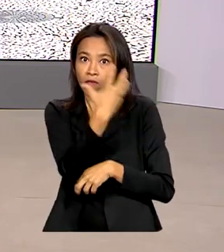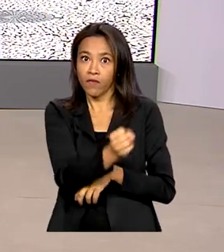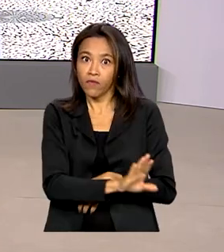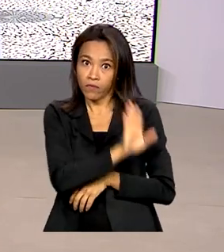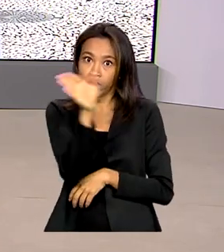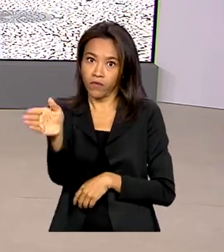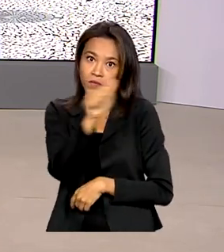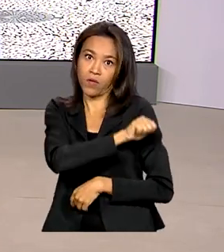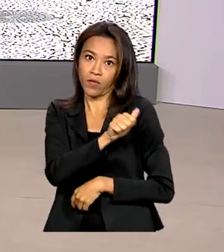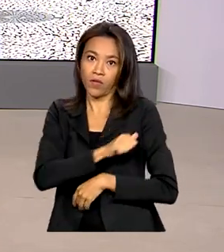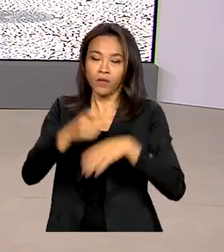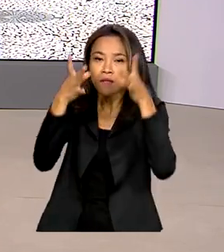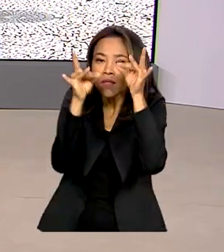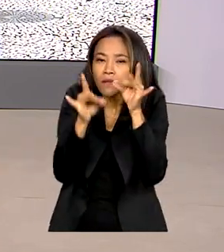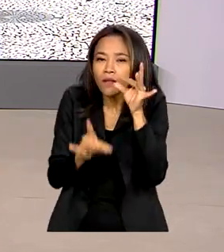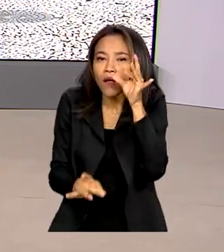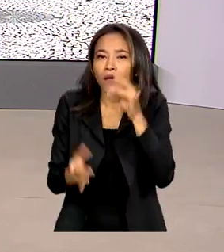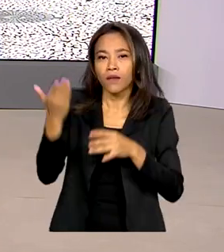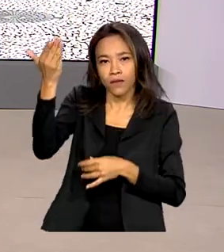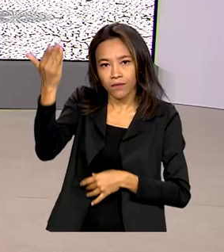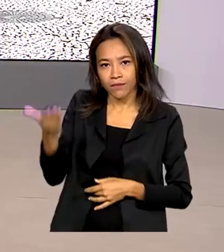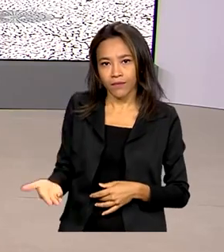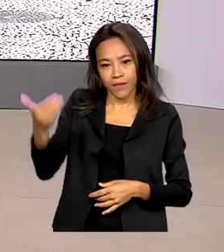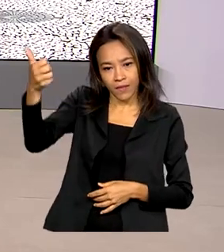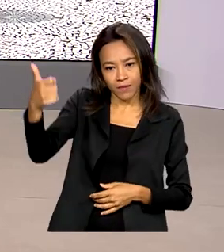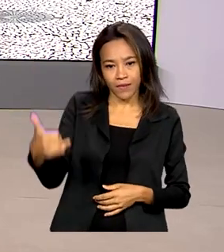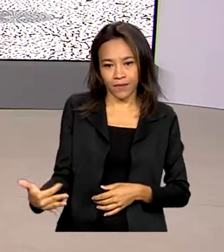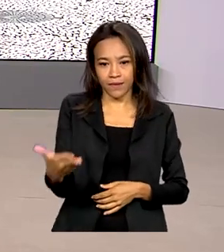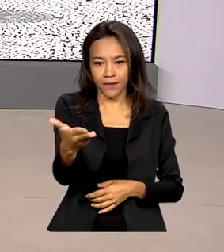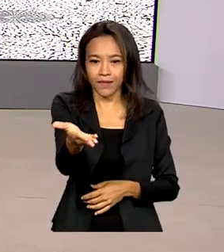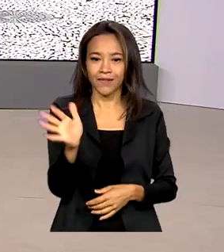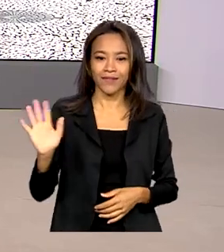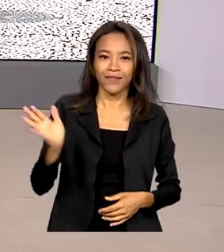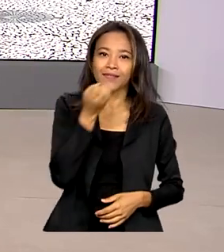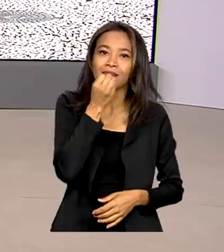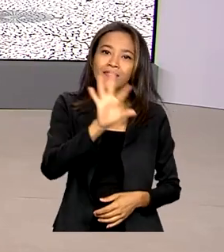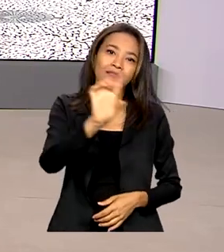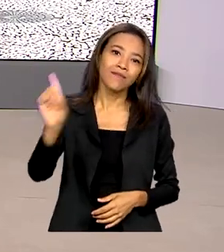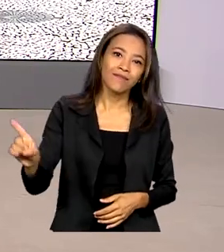saber os detalhes com o repórter Tiago Pimenta. Tiago, bom dia para você.